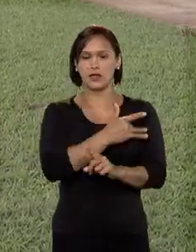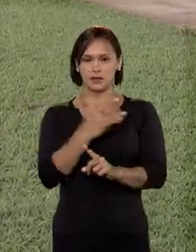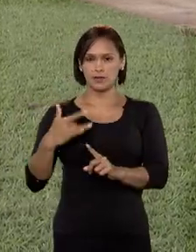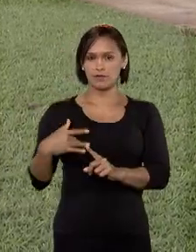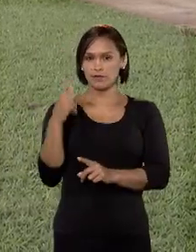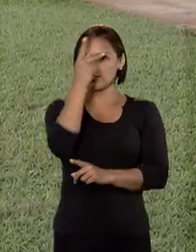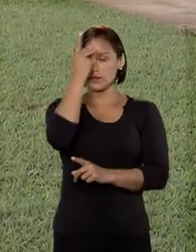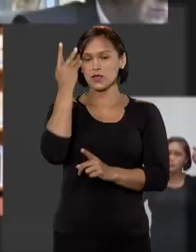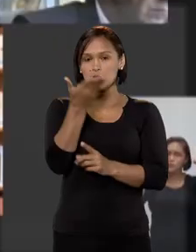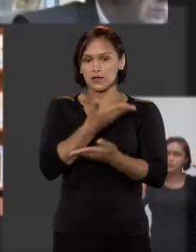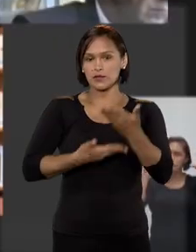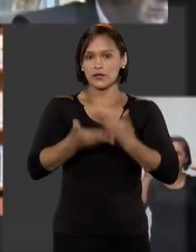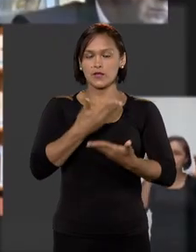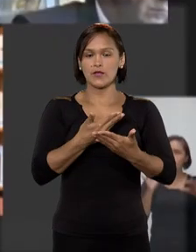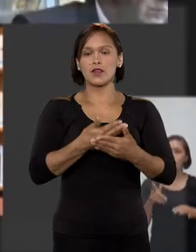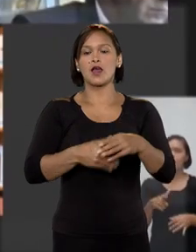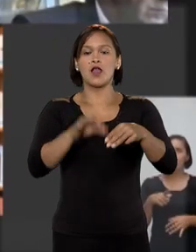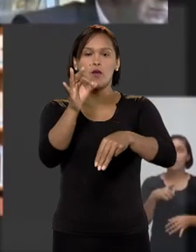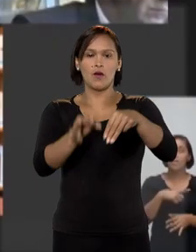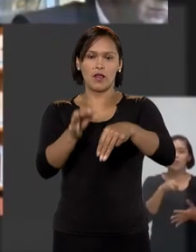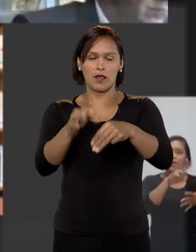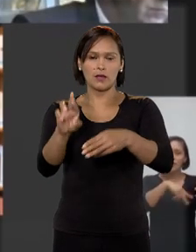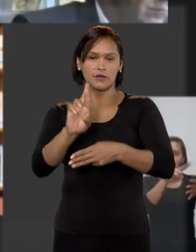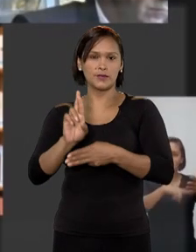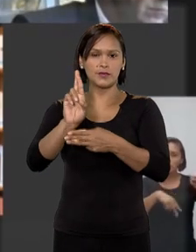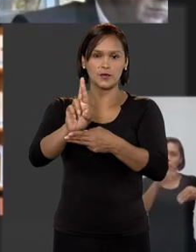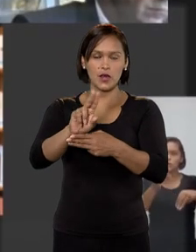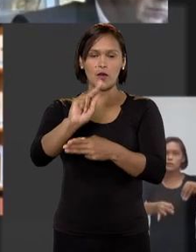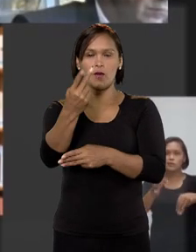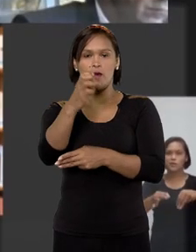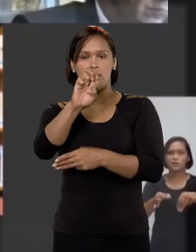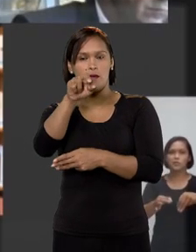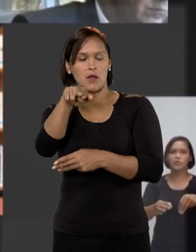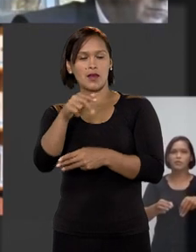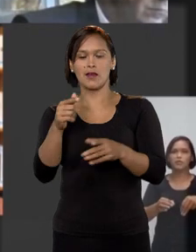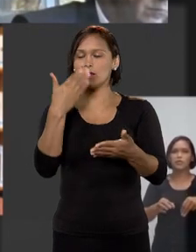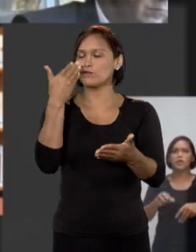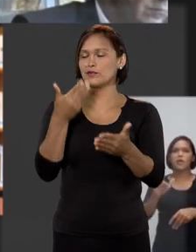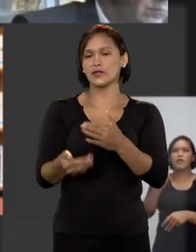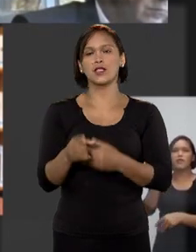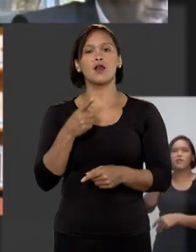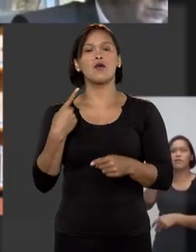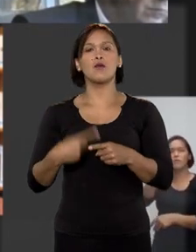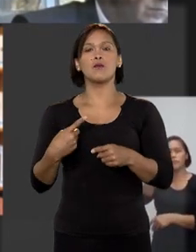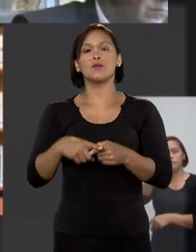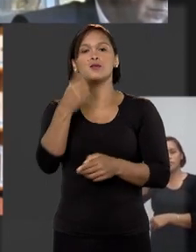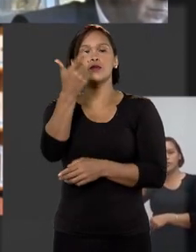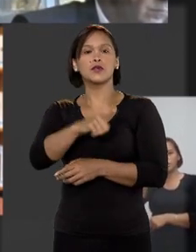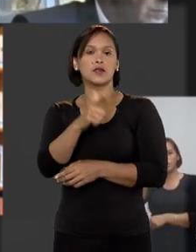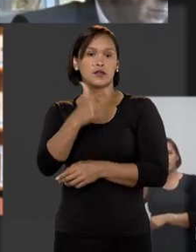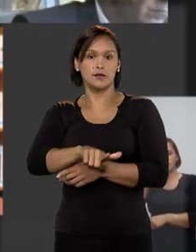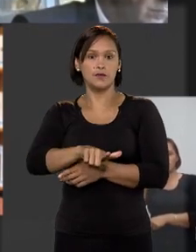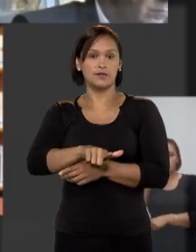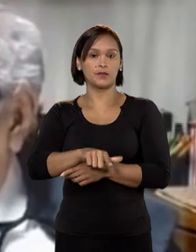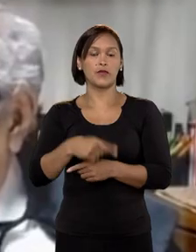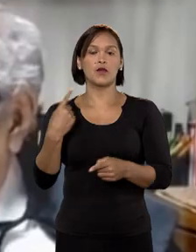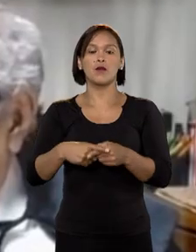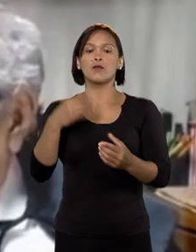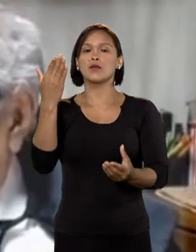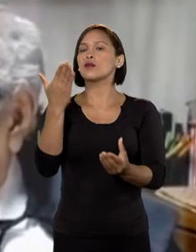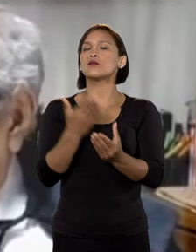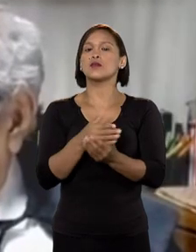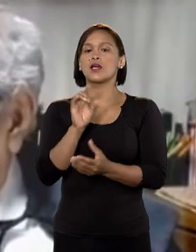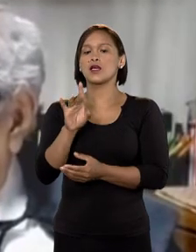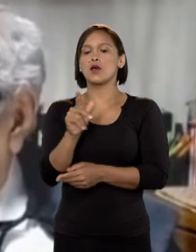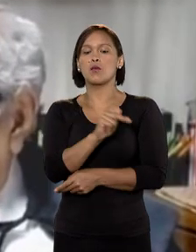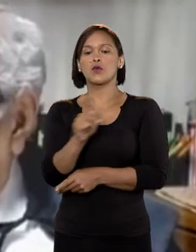saúde das pessoas. O relator foi o ministro Herman Benjamin, que descartou a afetação do recurso sob o rito dos repetitivos, porque